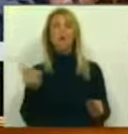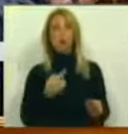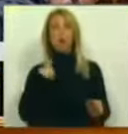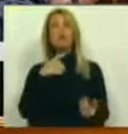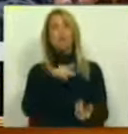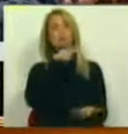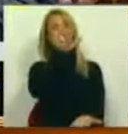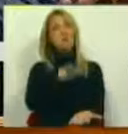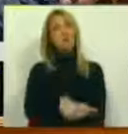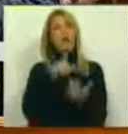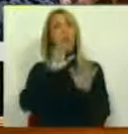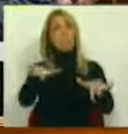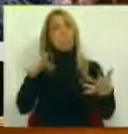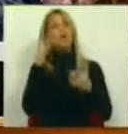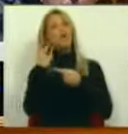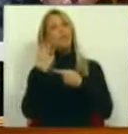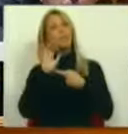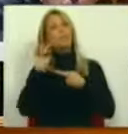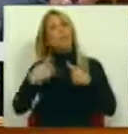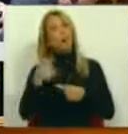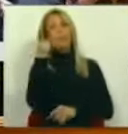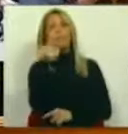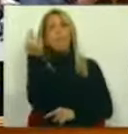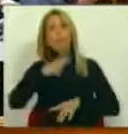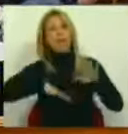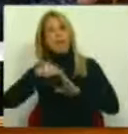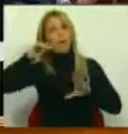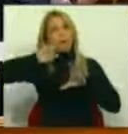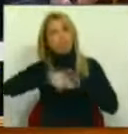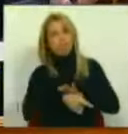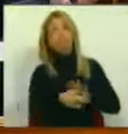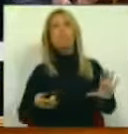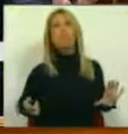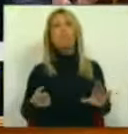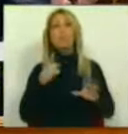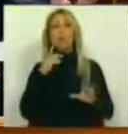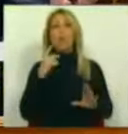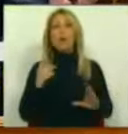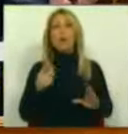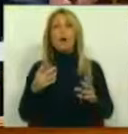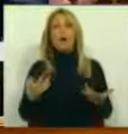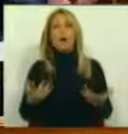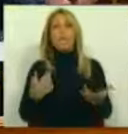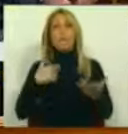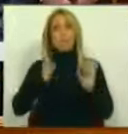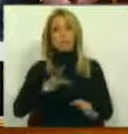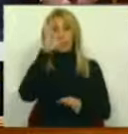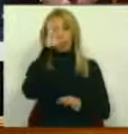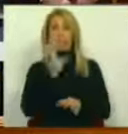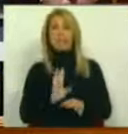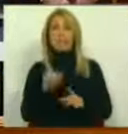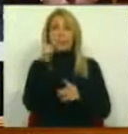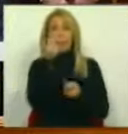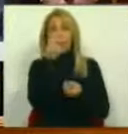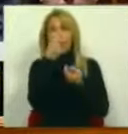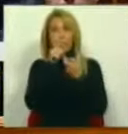viabilizar para que possam ser aprofundadas na especialidade, temos que ter a noção, são uma milésima parte daquilo